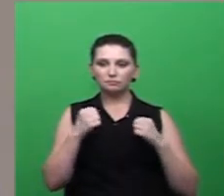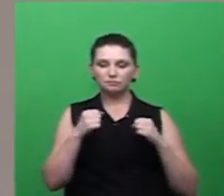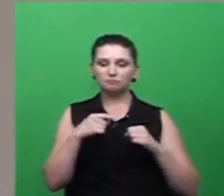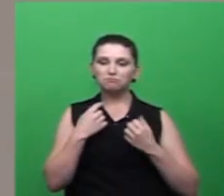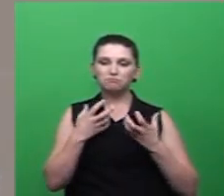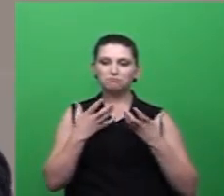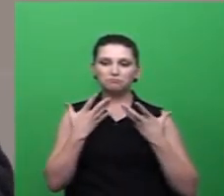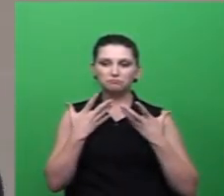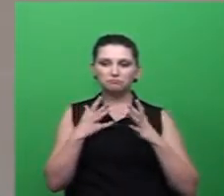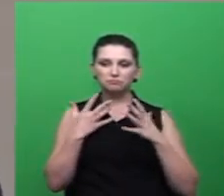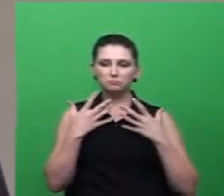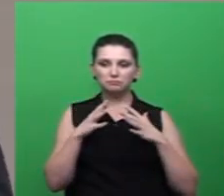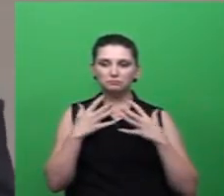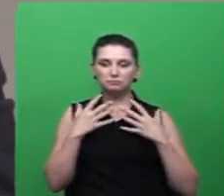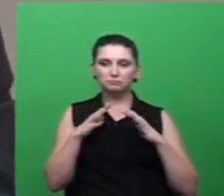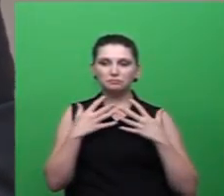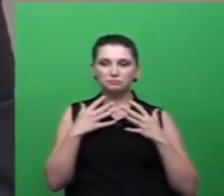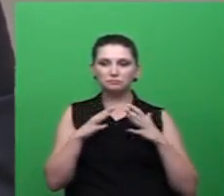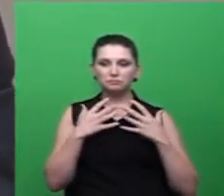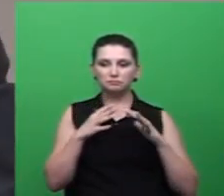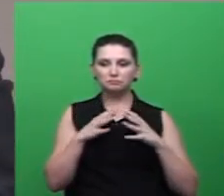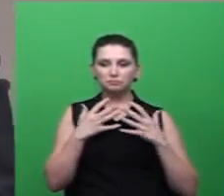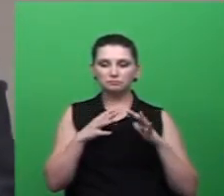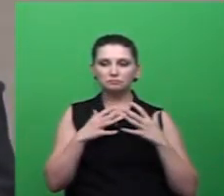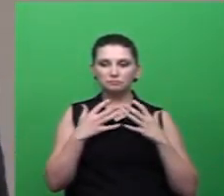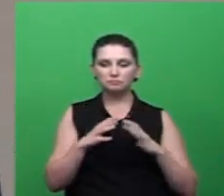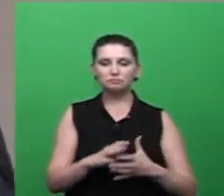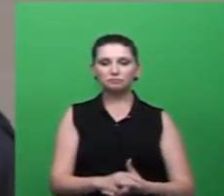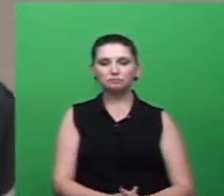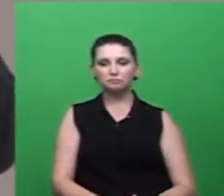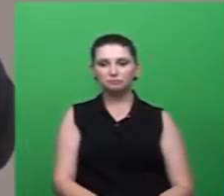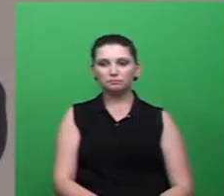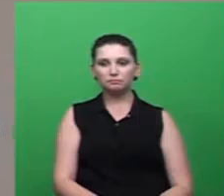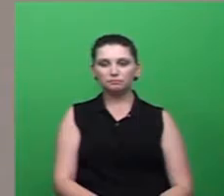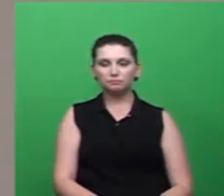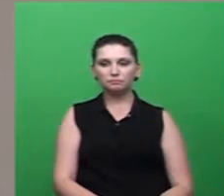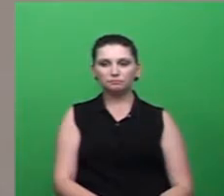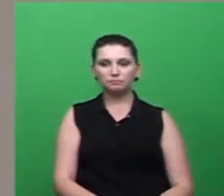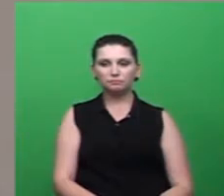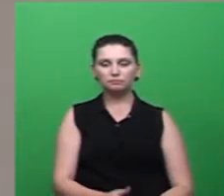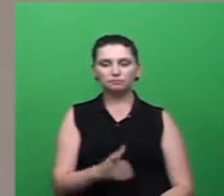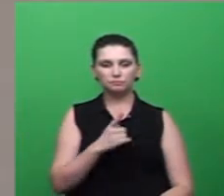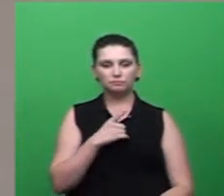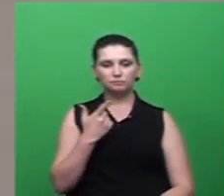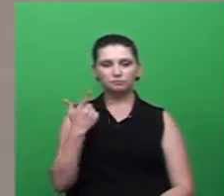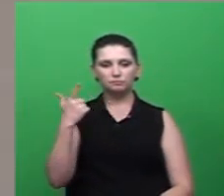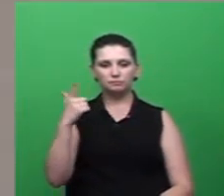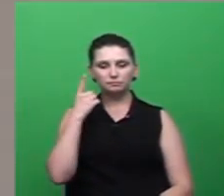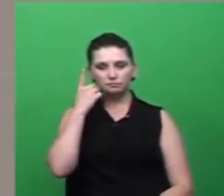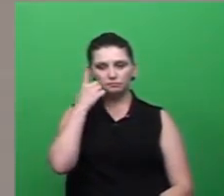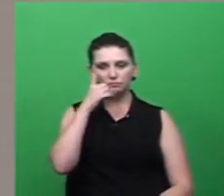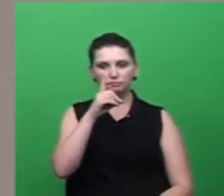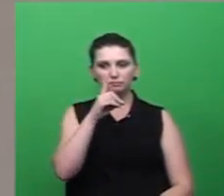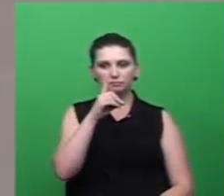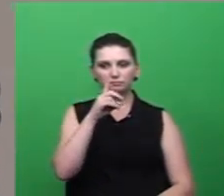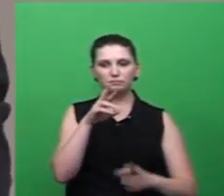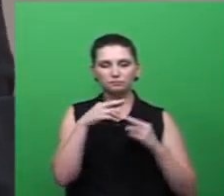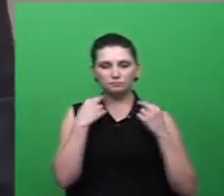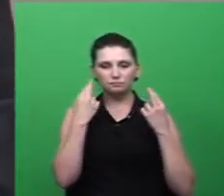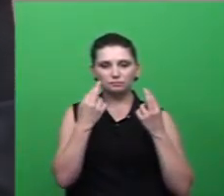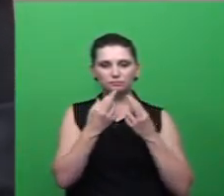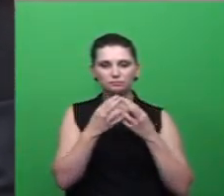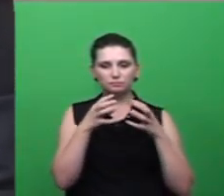parabenizar aqui também a pessoa do nosso secretário de saúde eu acho que tivemos outro dia uma reunião com a comissão falando de outros